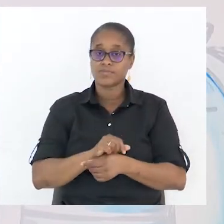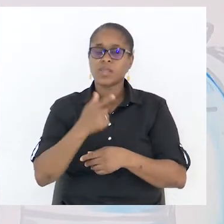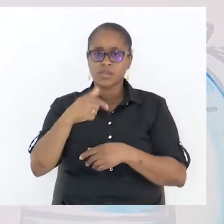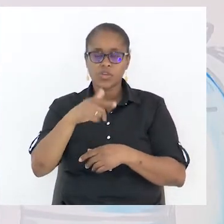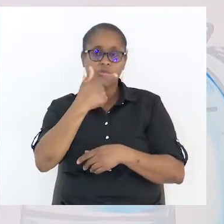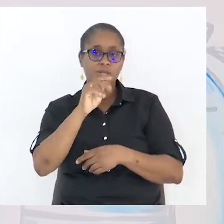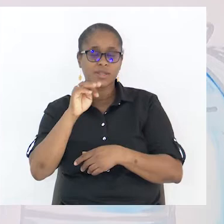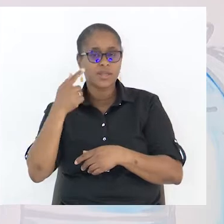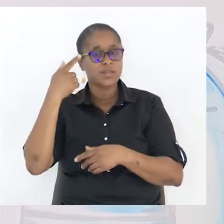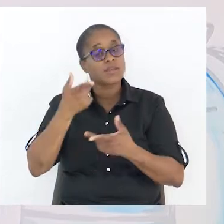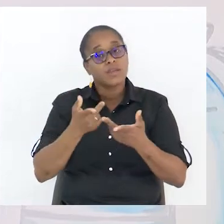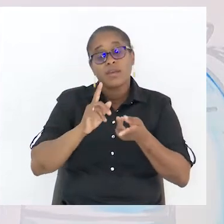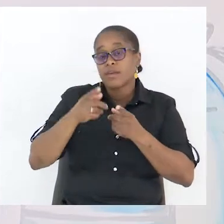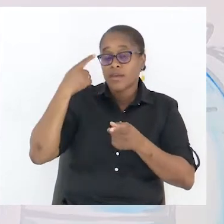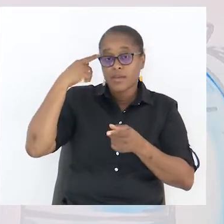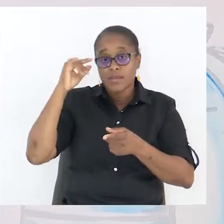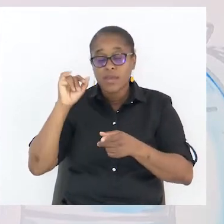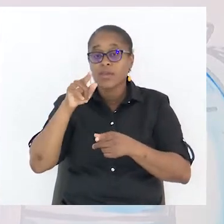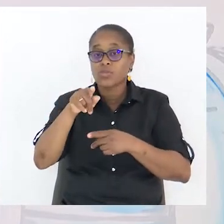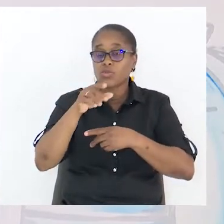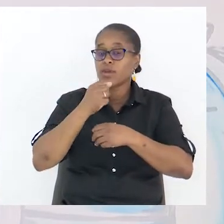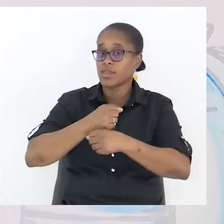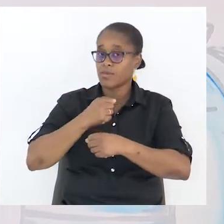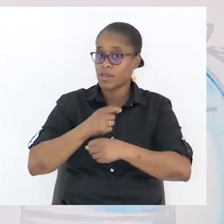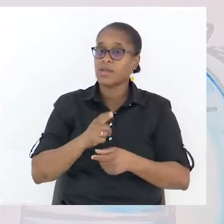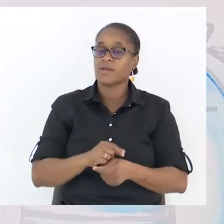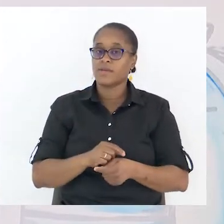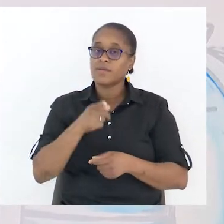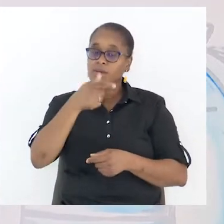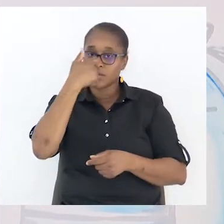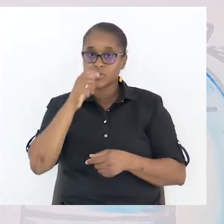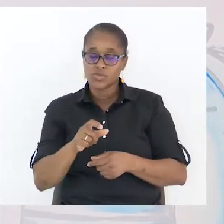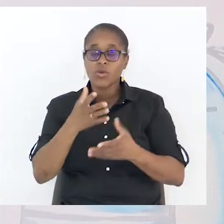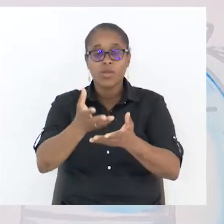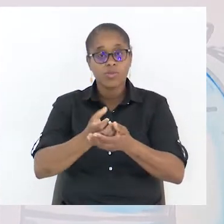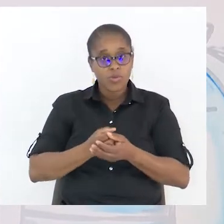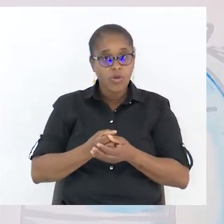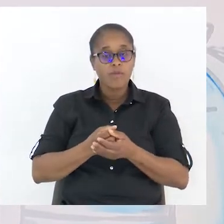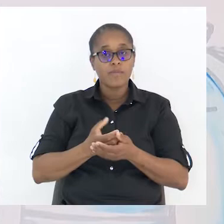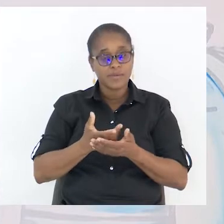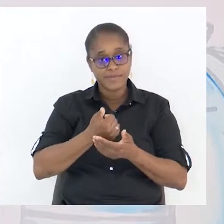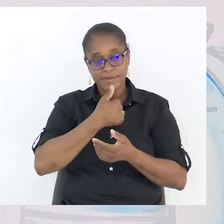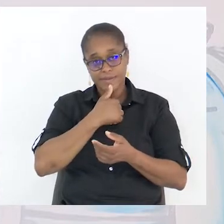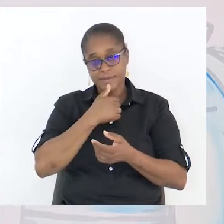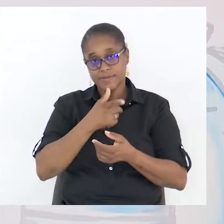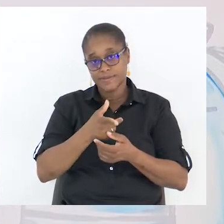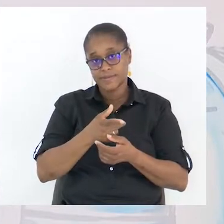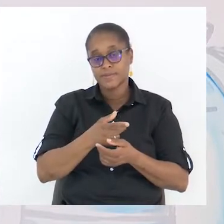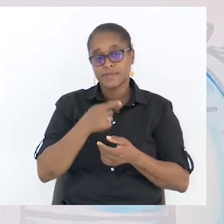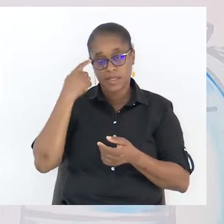que a pessoa tome a tua posição. A justificativa. Aqui, tens que ser